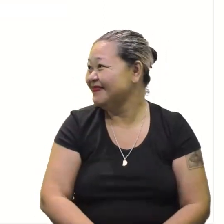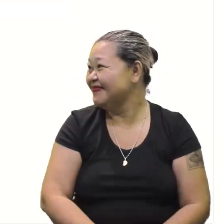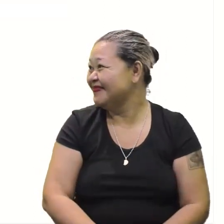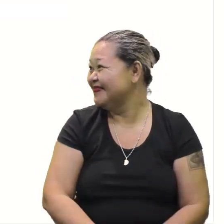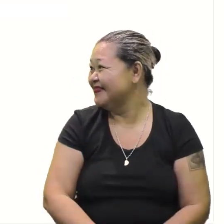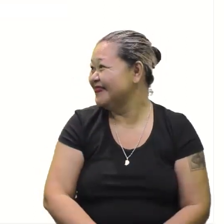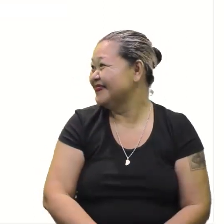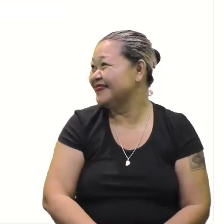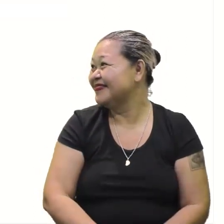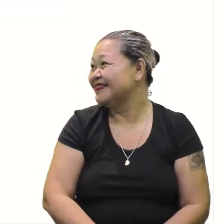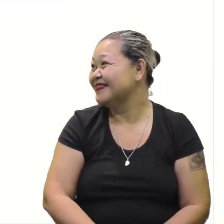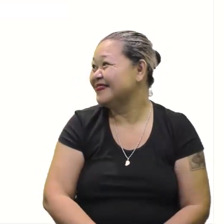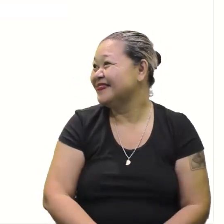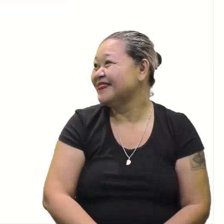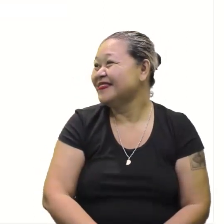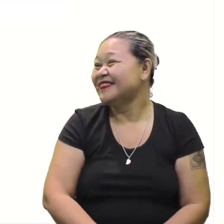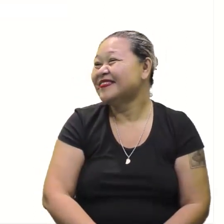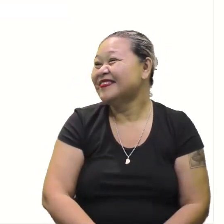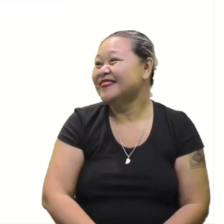Descobre...